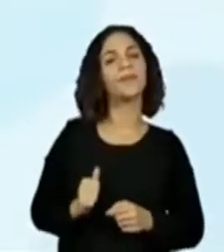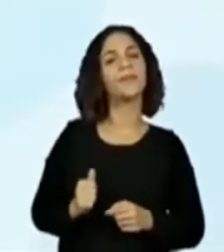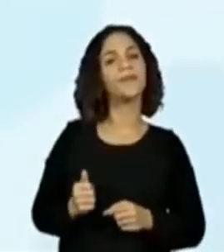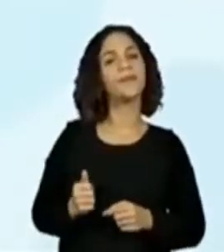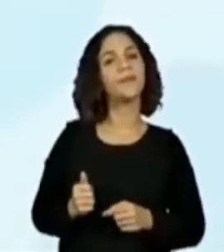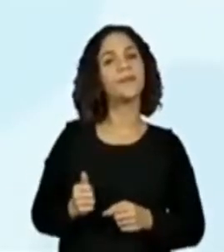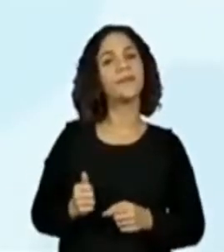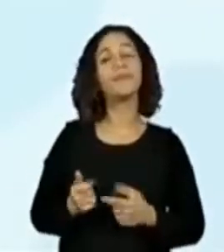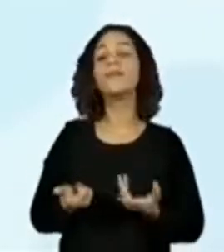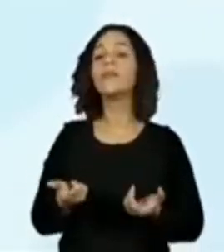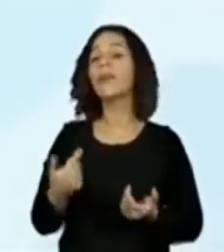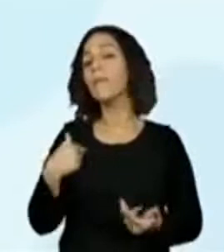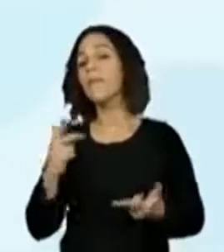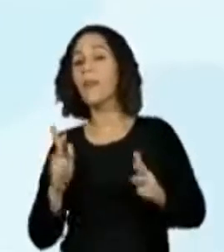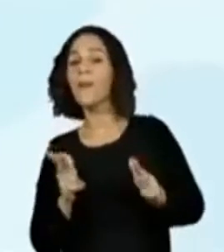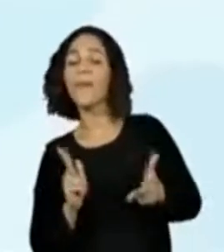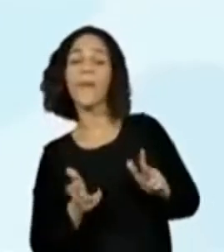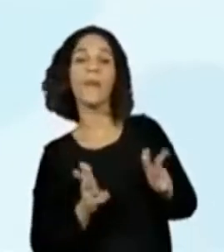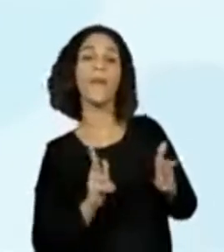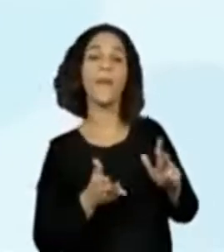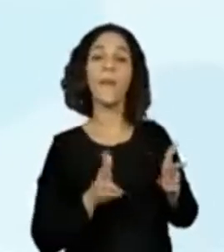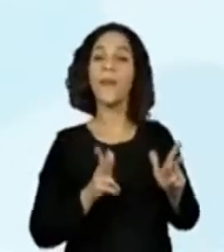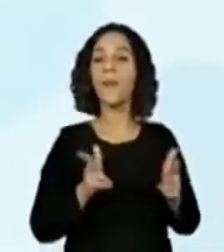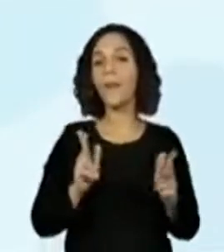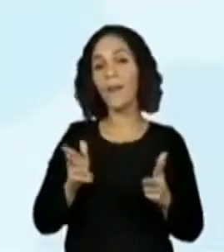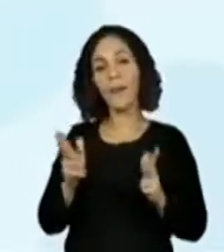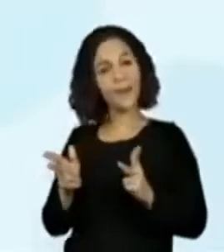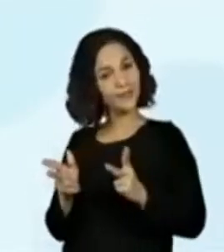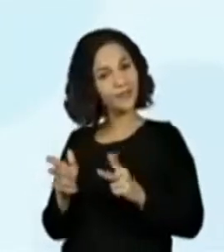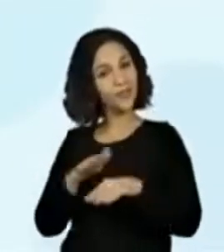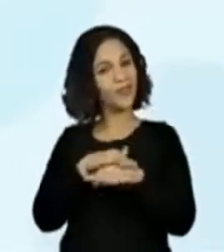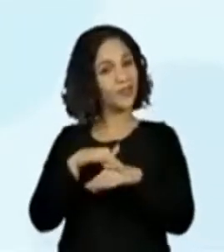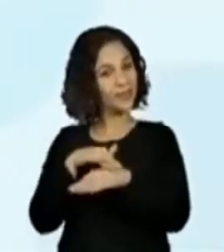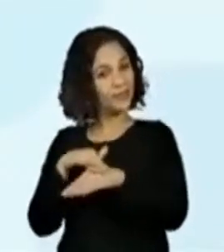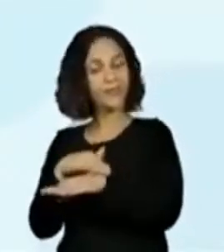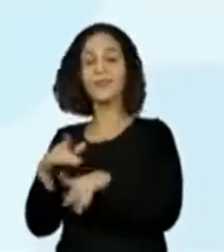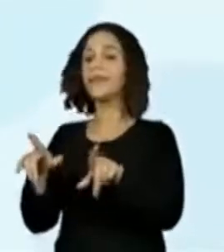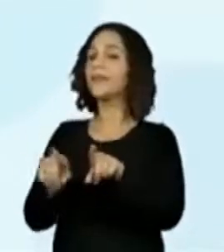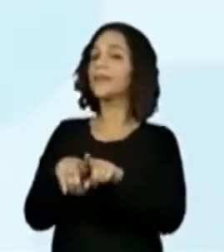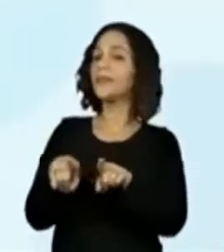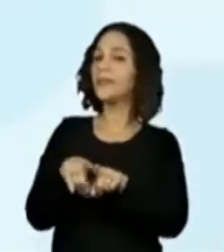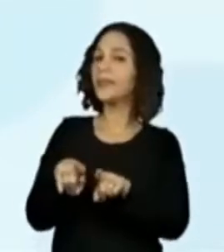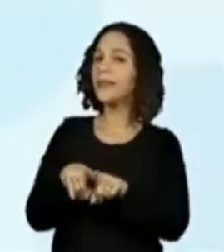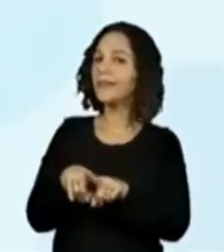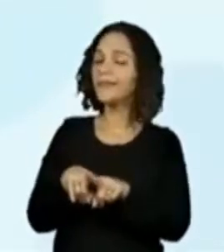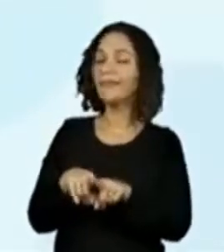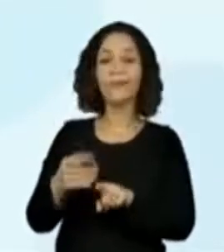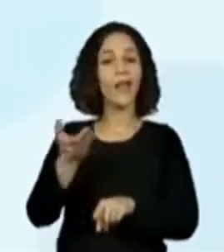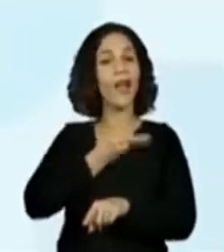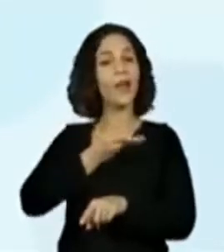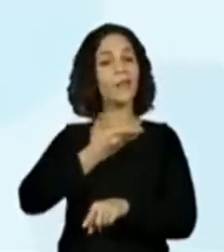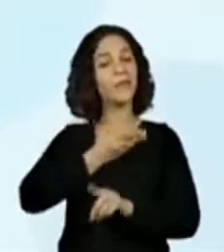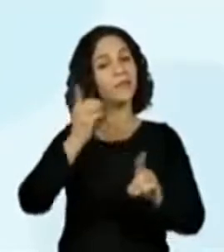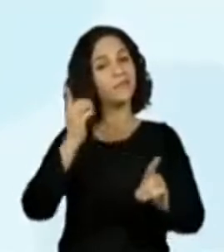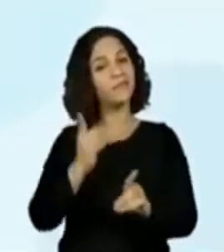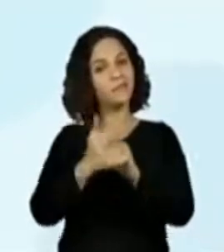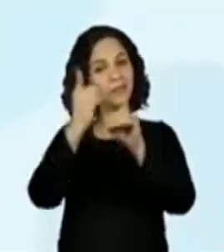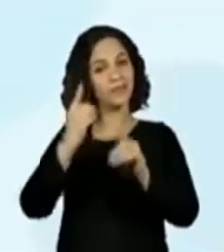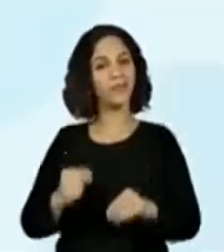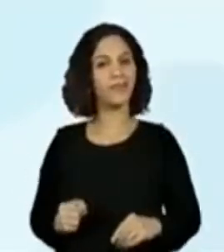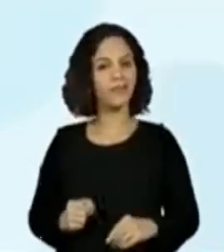nós conversamos e nós encontramos os